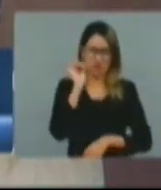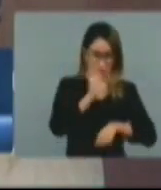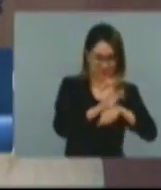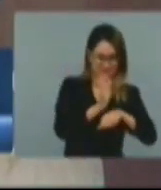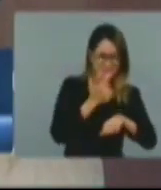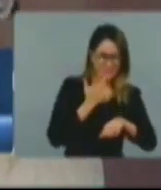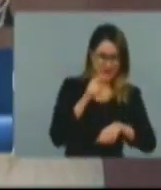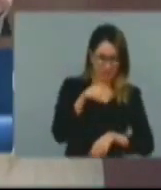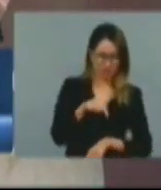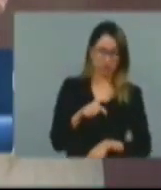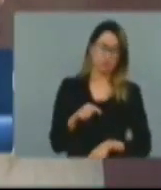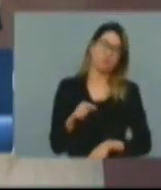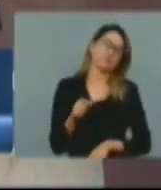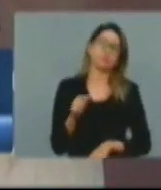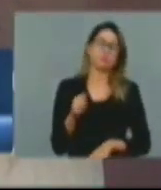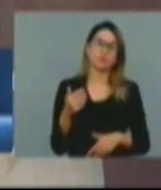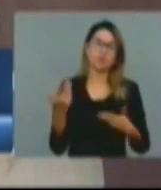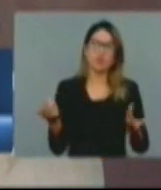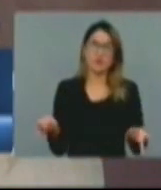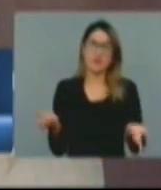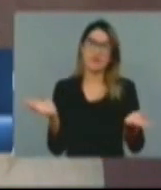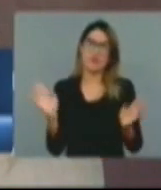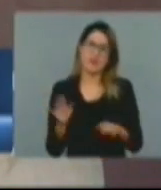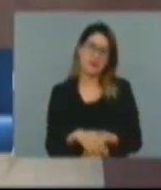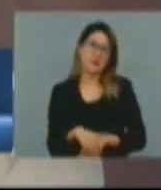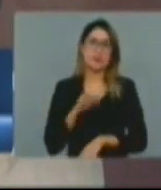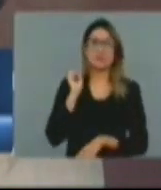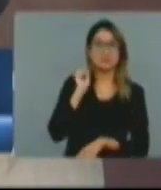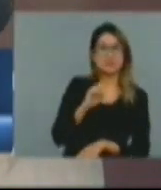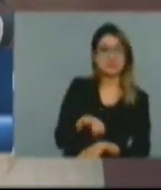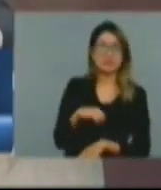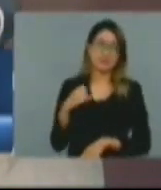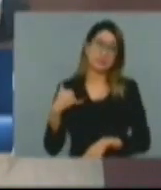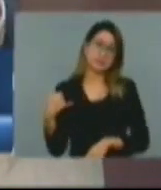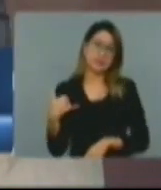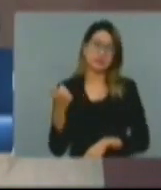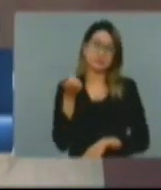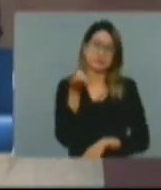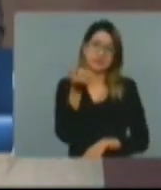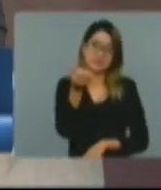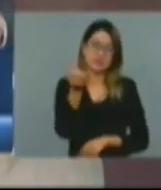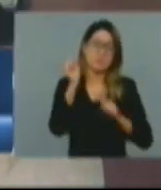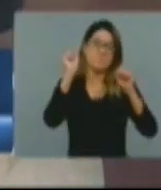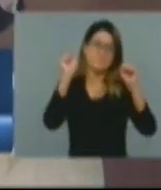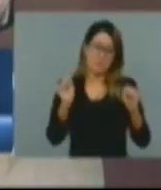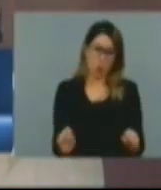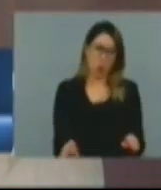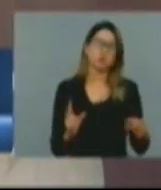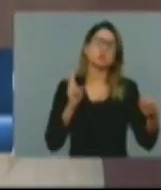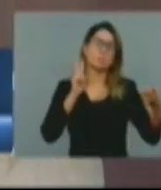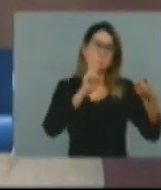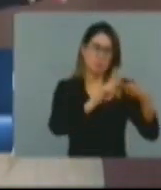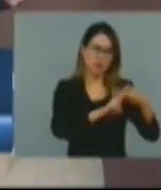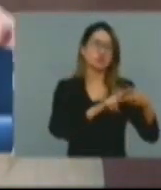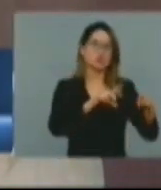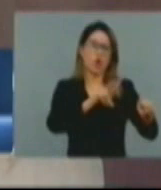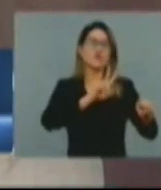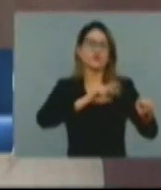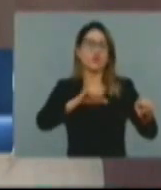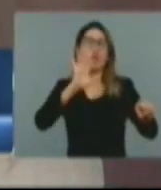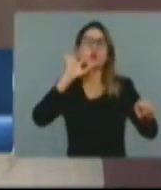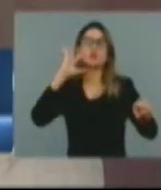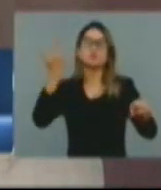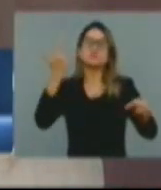propugnando o hiperencarceramento como saída para a gestão